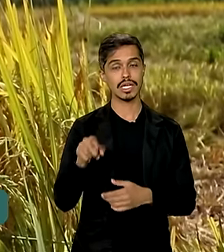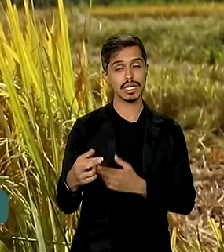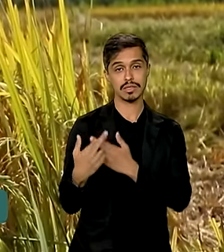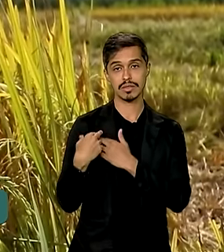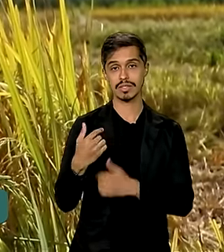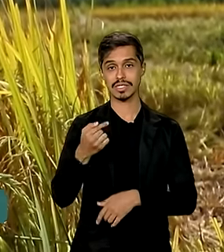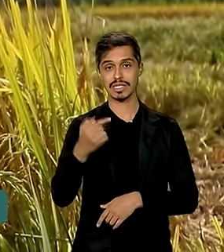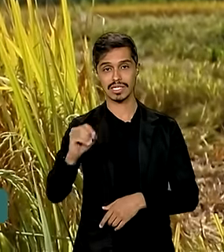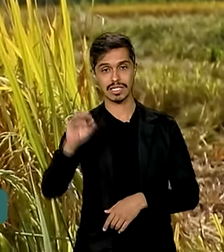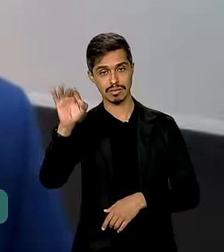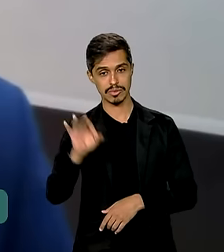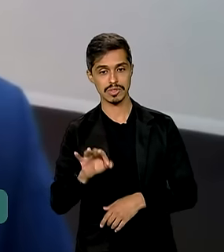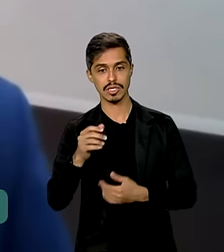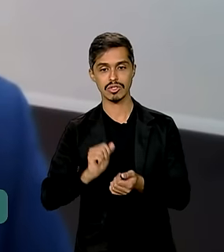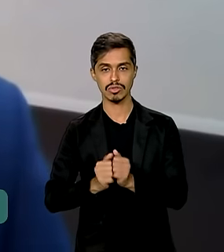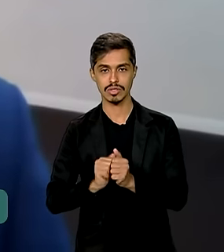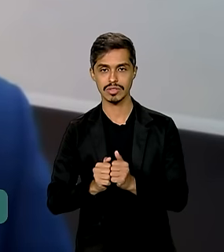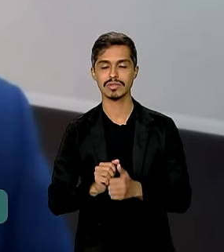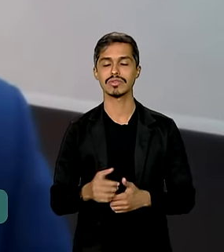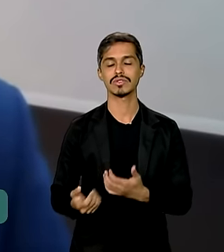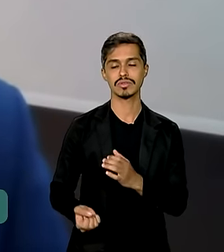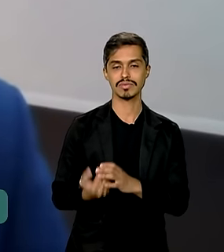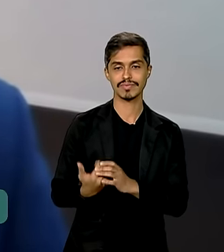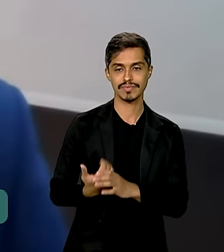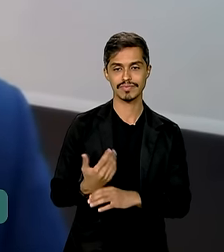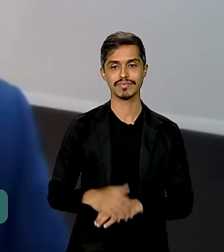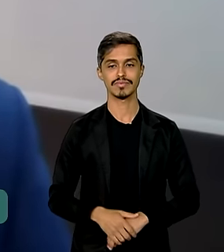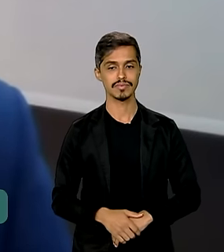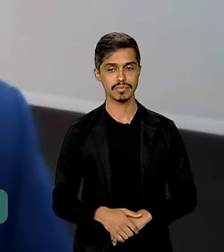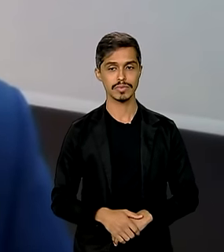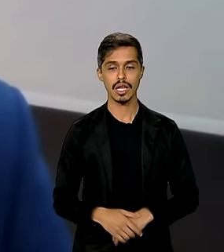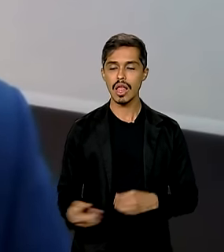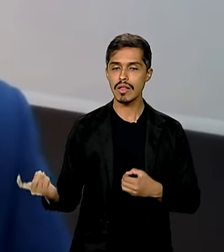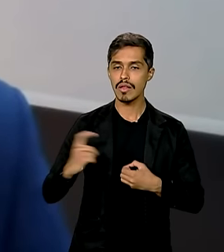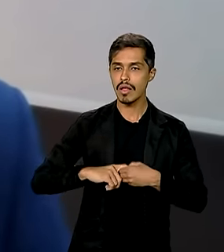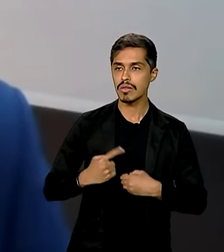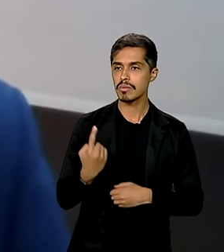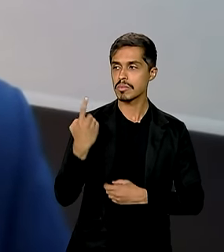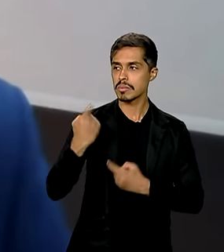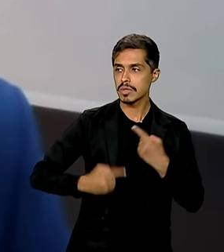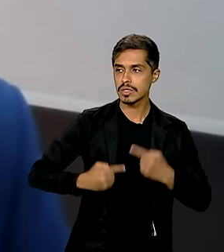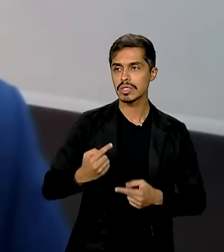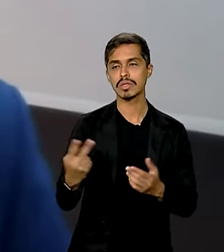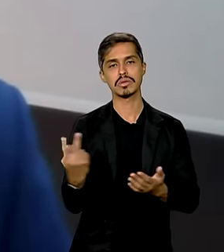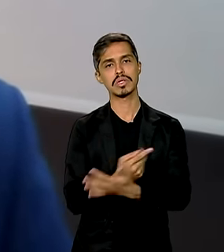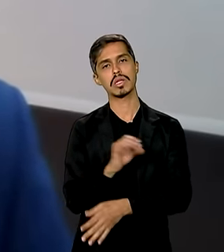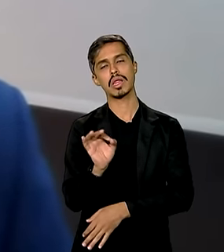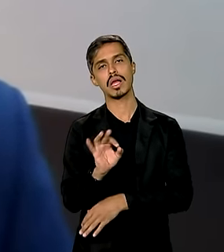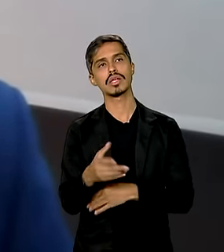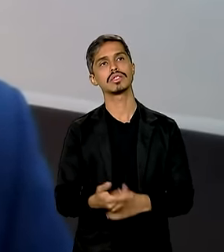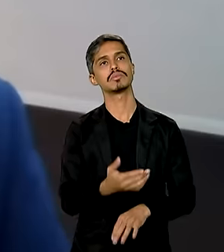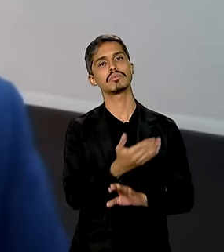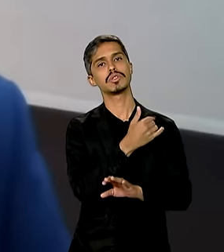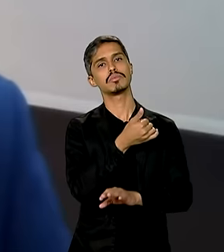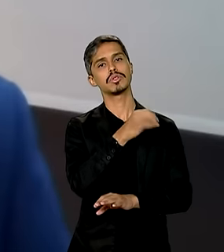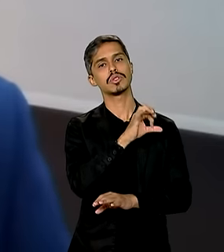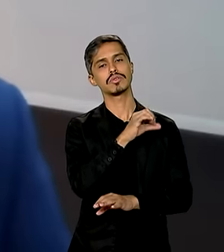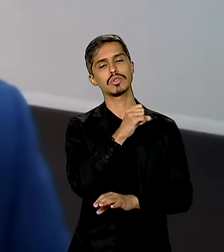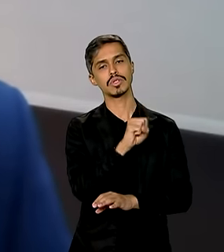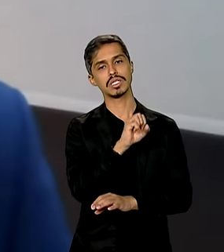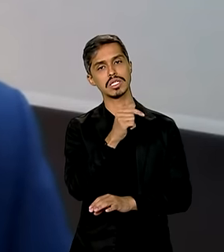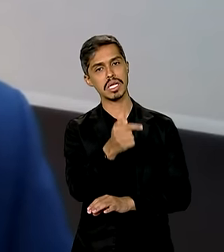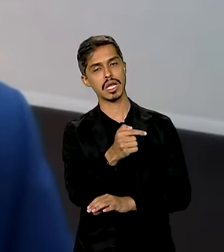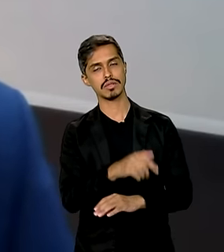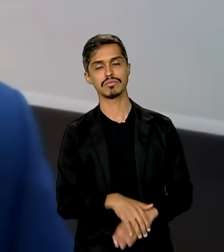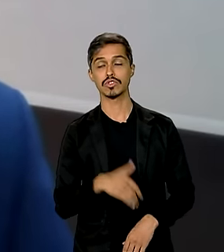nacional do cereal. Uma retomada de uma política que não acontecia desde 1987. Estamos muito